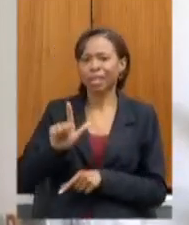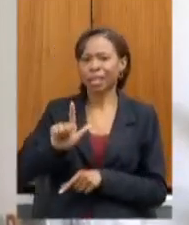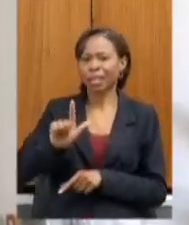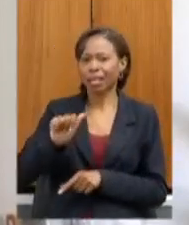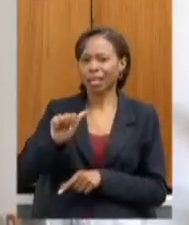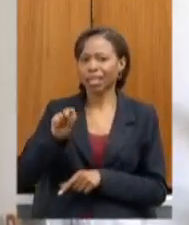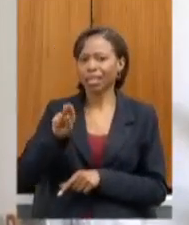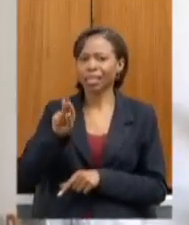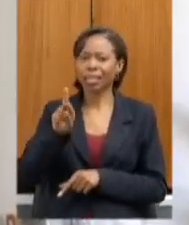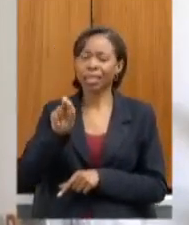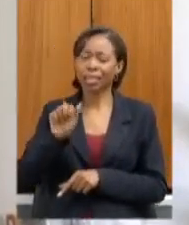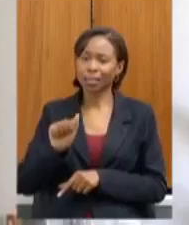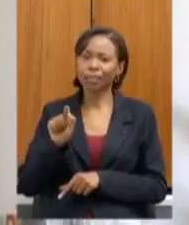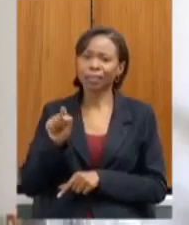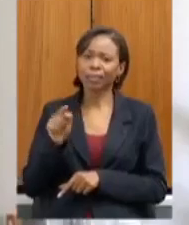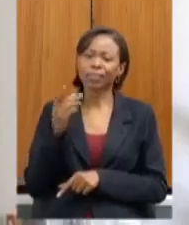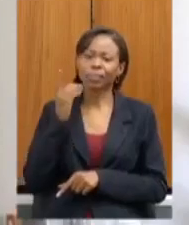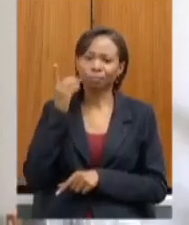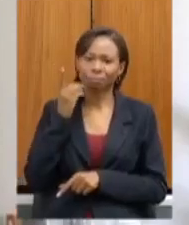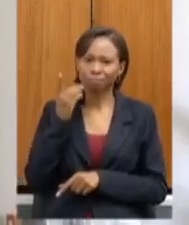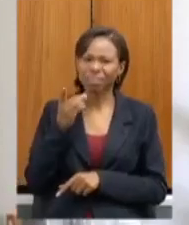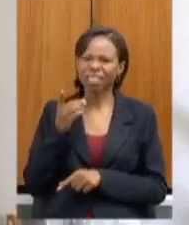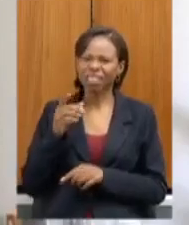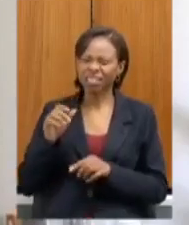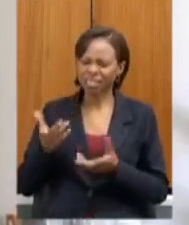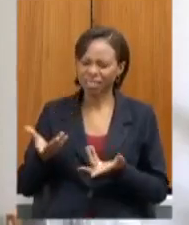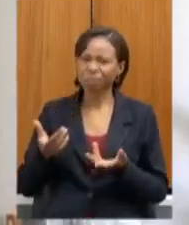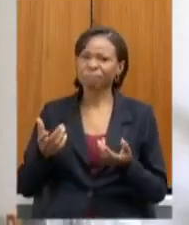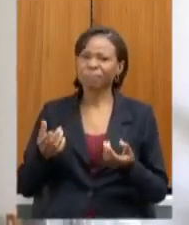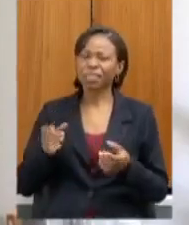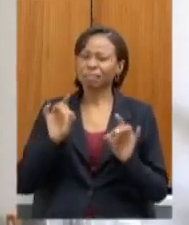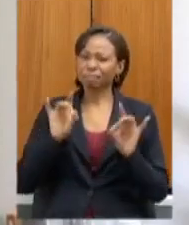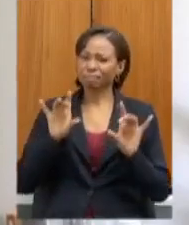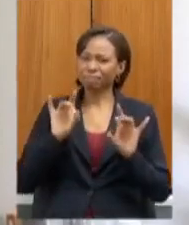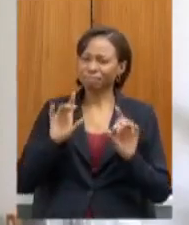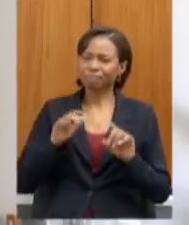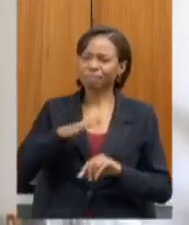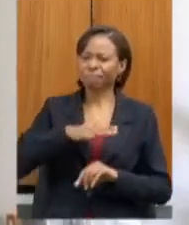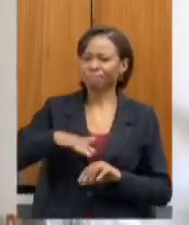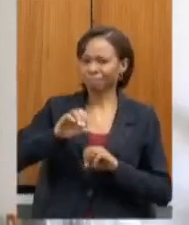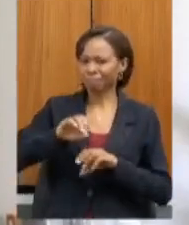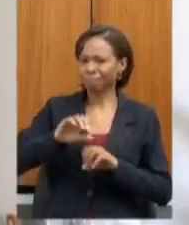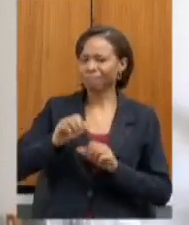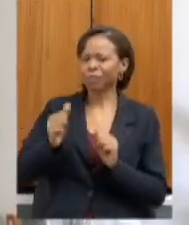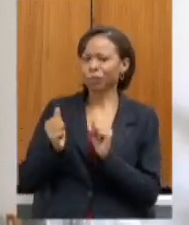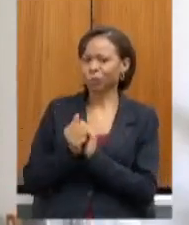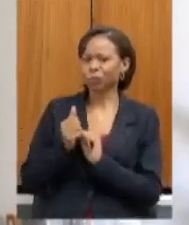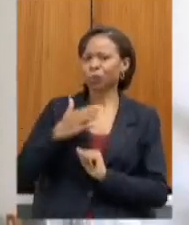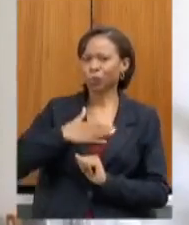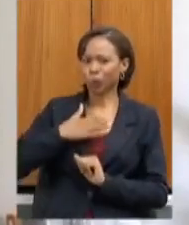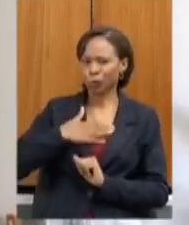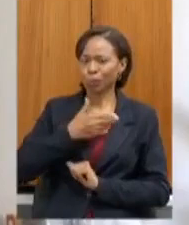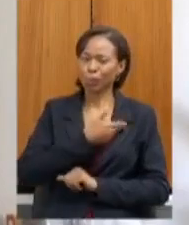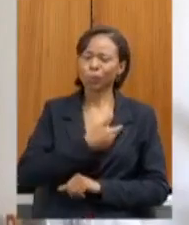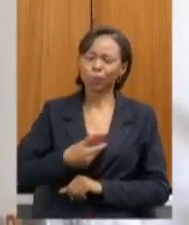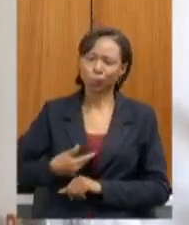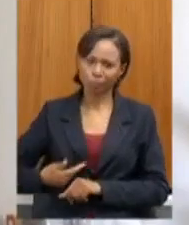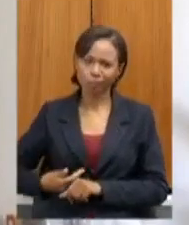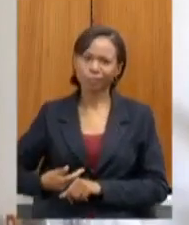feito um trabalho destaque na educação comigo junto ao governo do estado eu fico muito feliz de poder estar